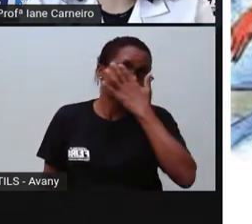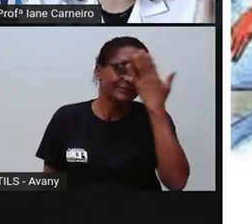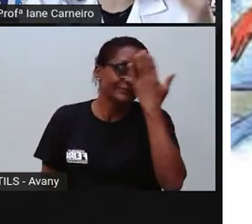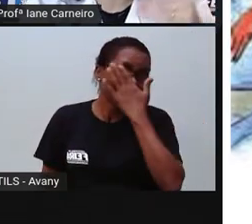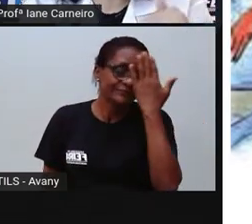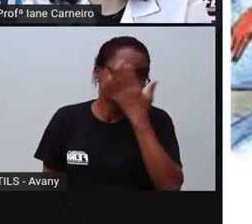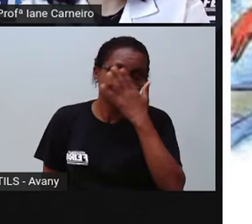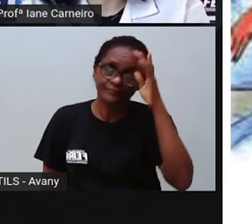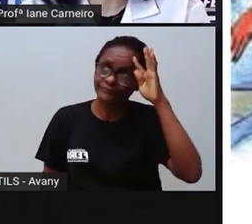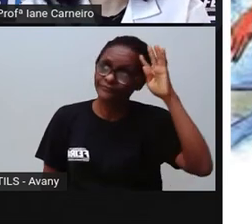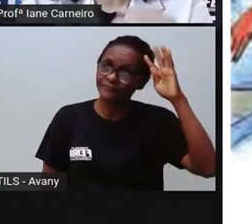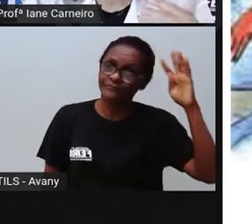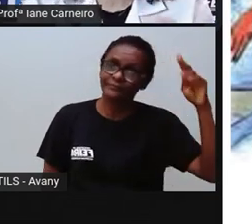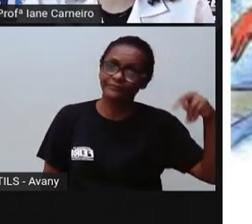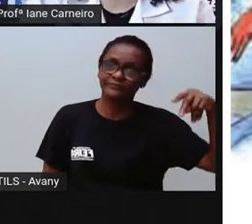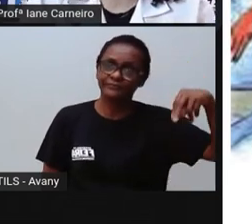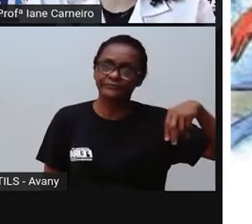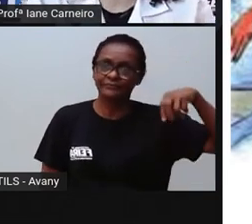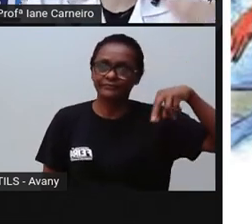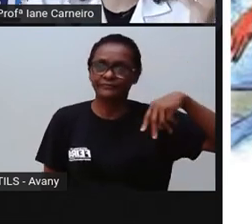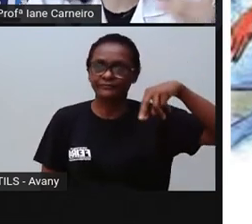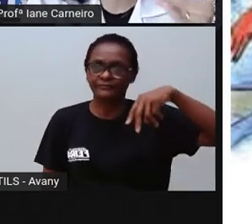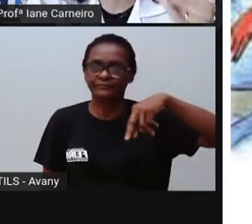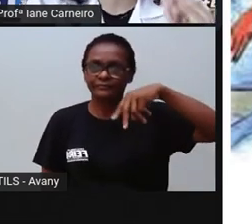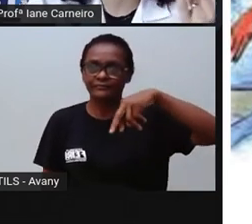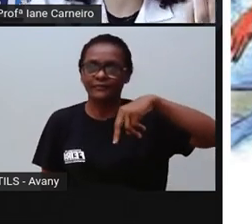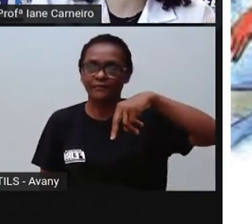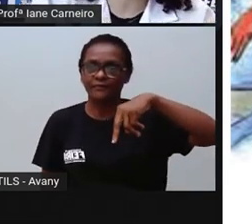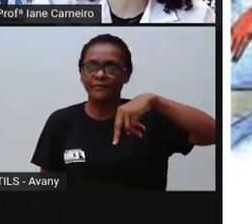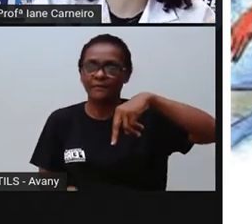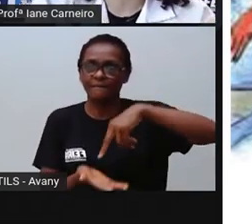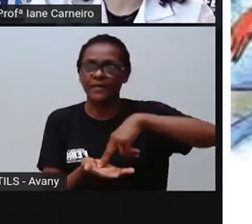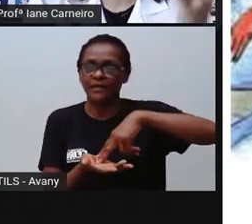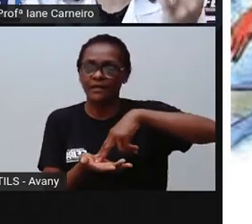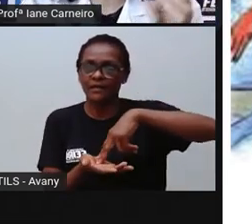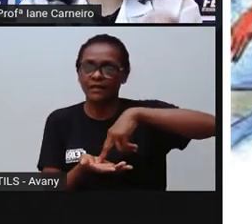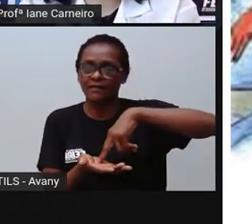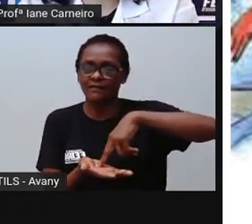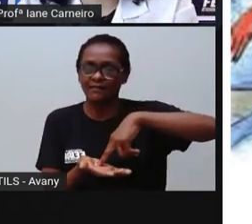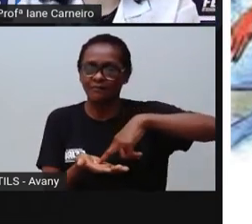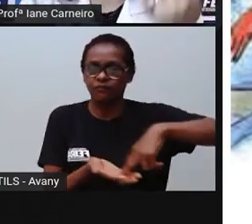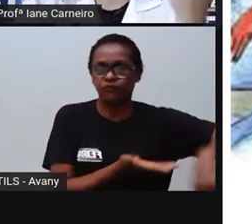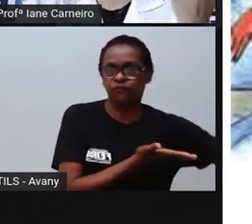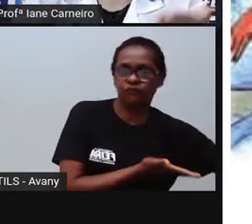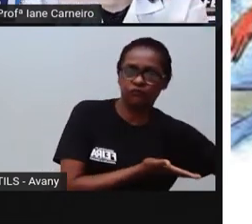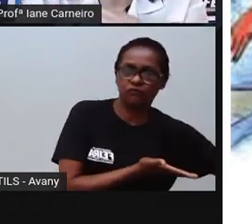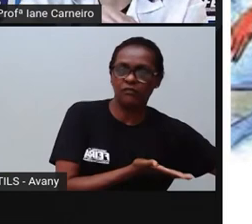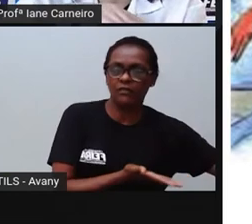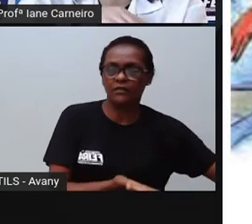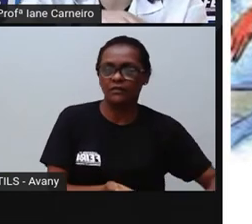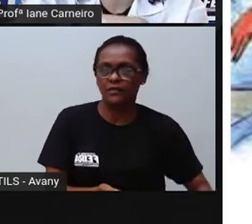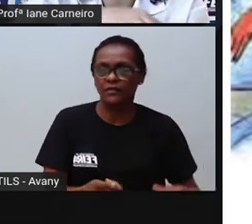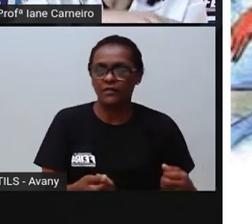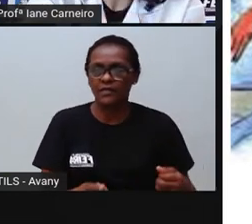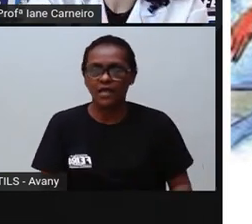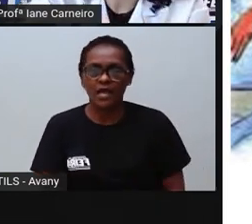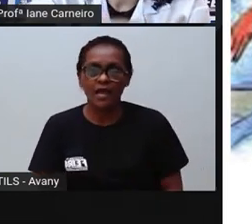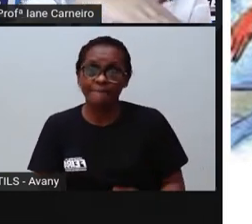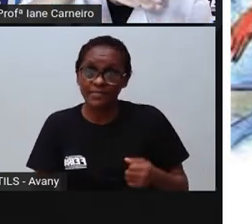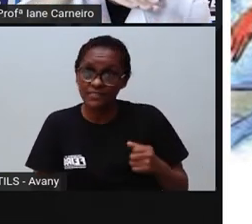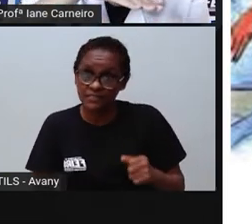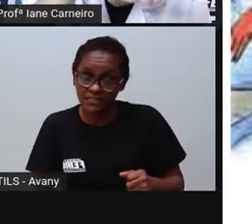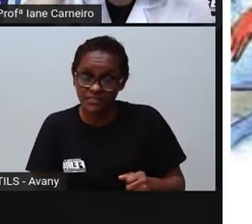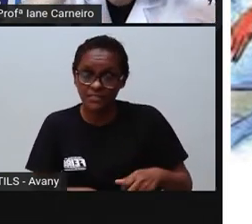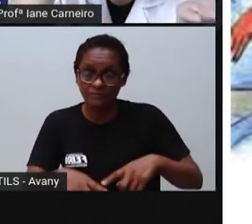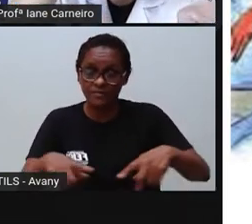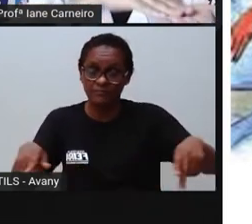de tapete no banheiro, tem que ser um tapete antiderrapante. E o quer dizer isso? É um tapete que não derrapa,